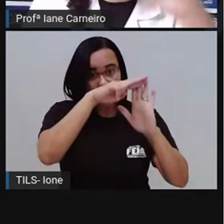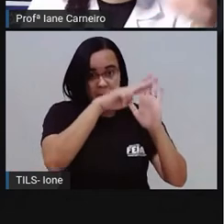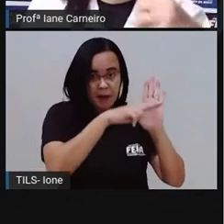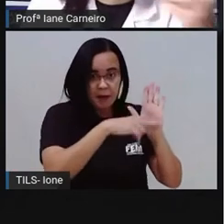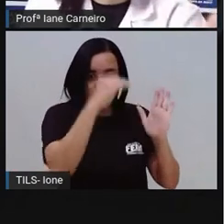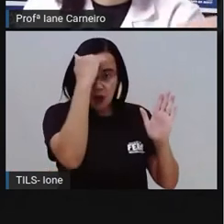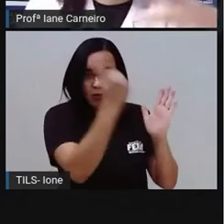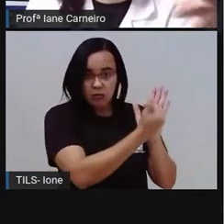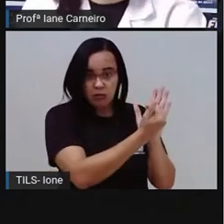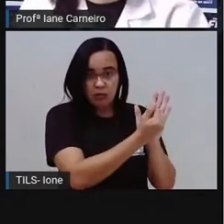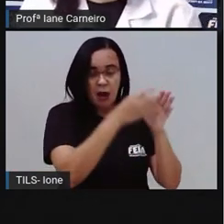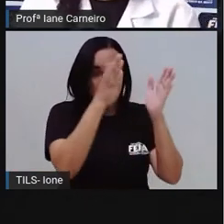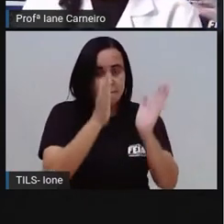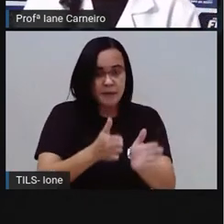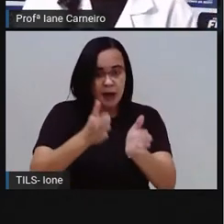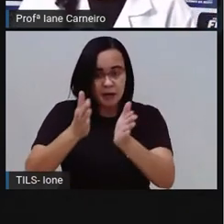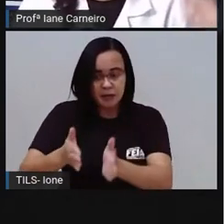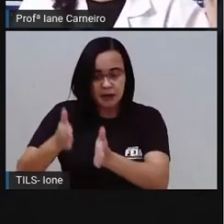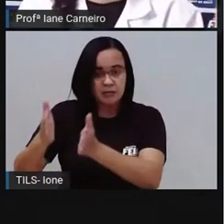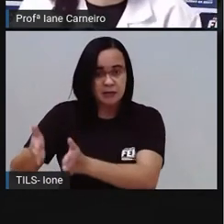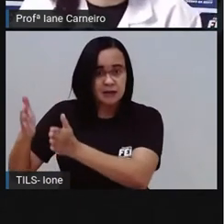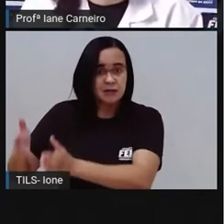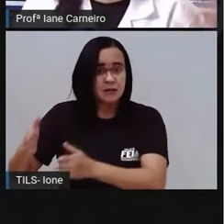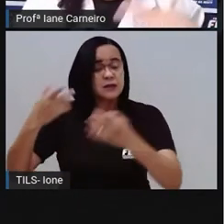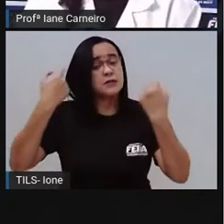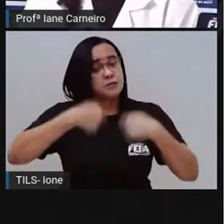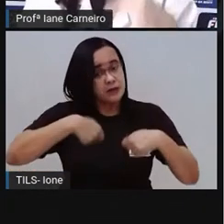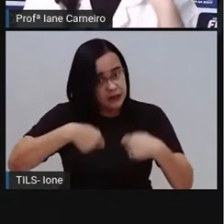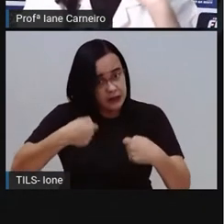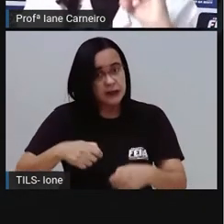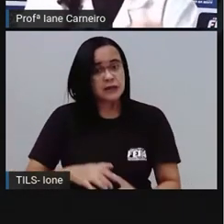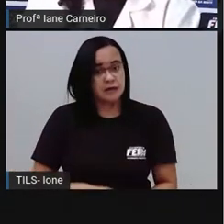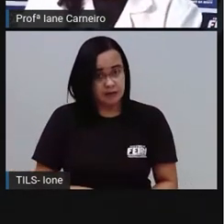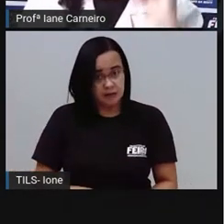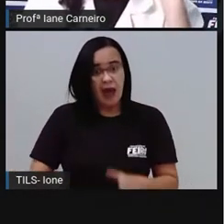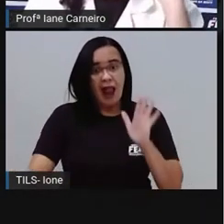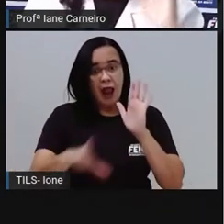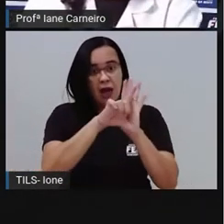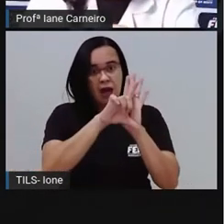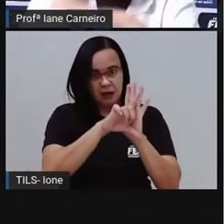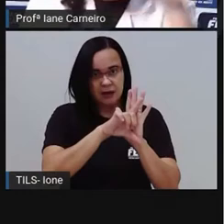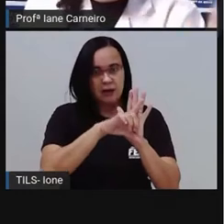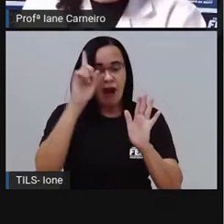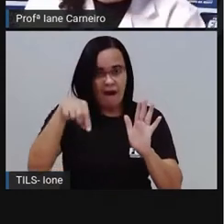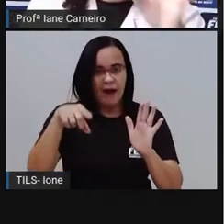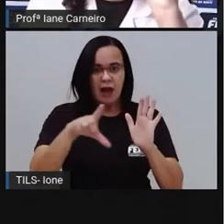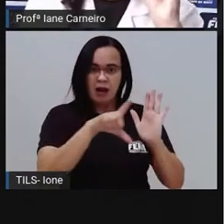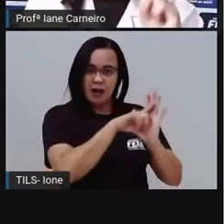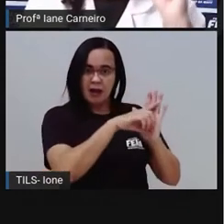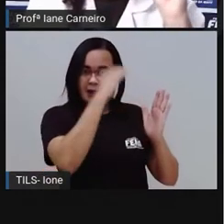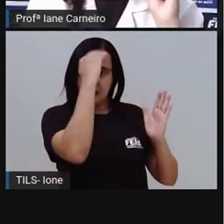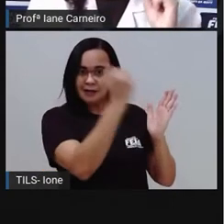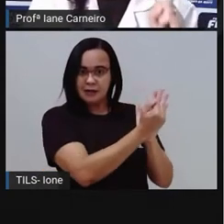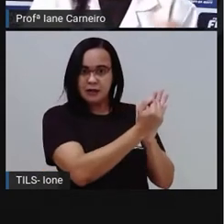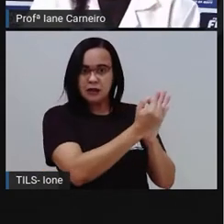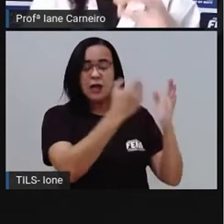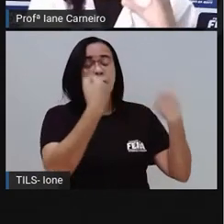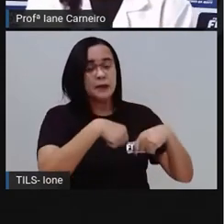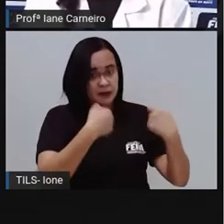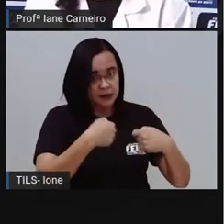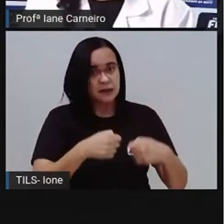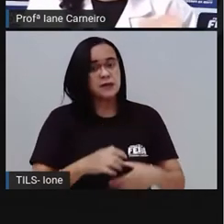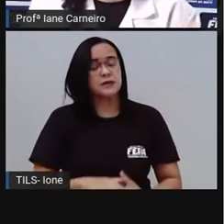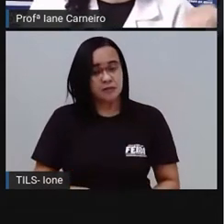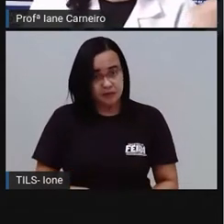catar alimentos que sobraram de outras famílias para comer. Então, hoje em dia, é lei em todo o Brasil ter apenas aterro.